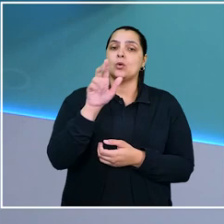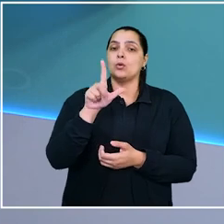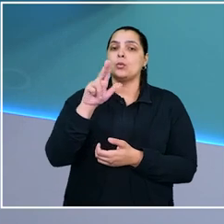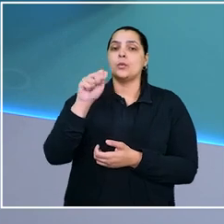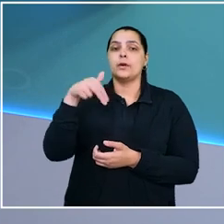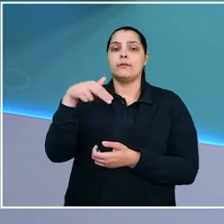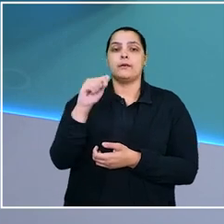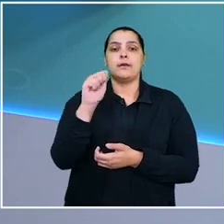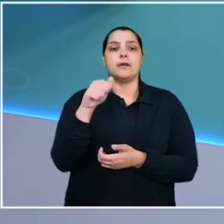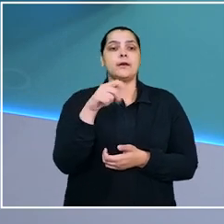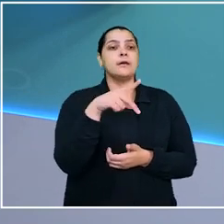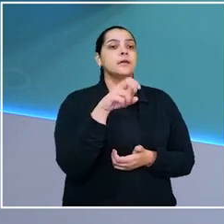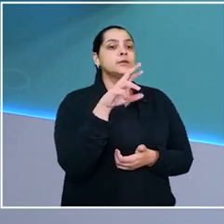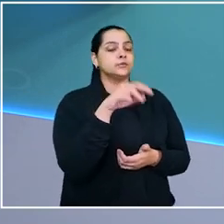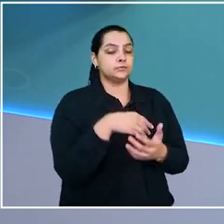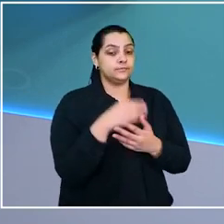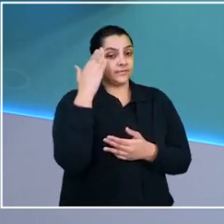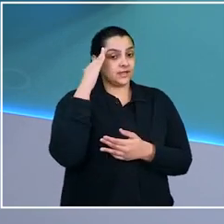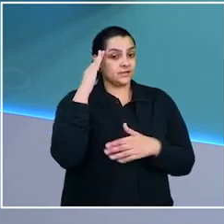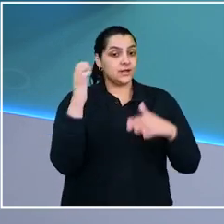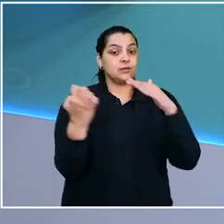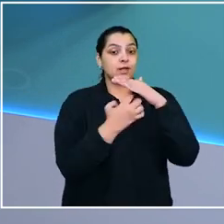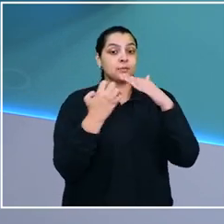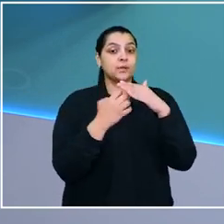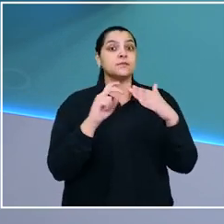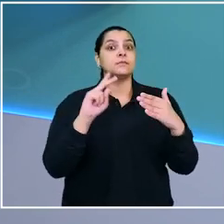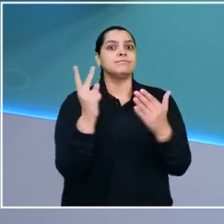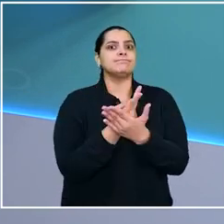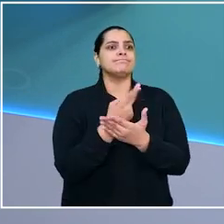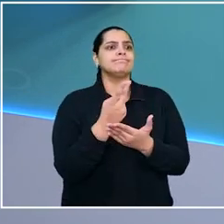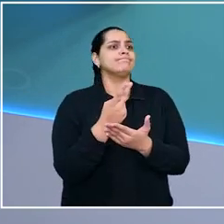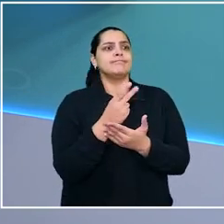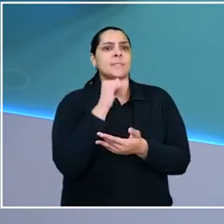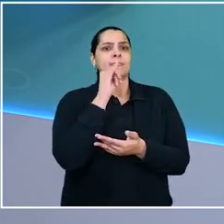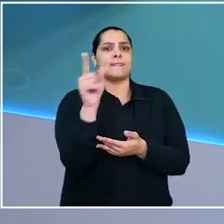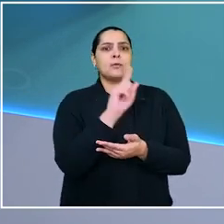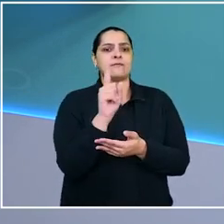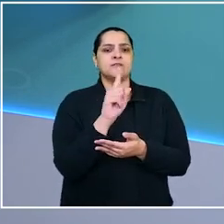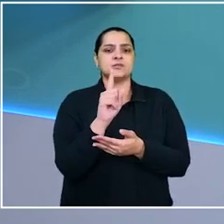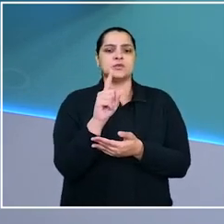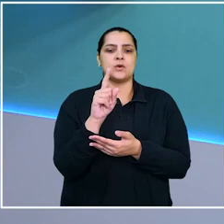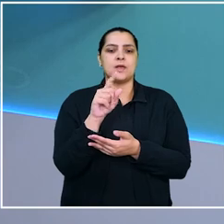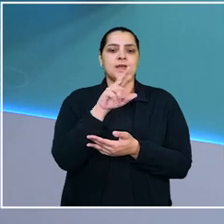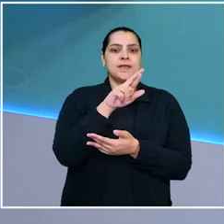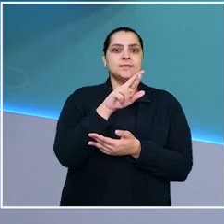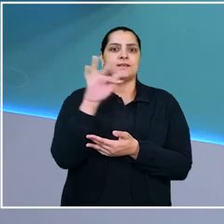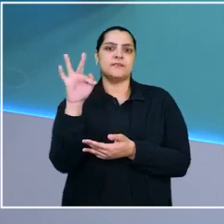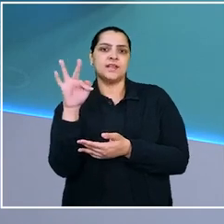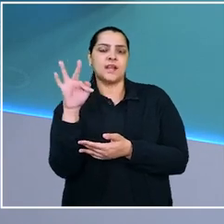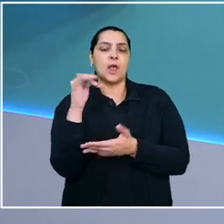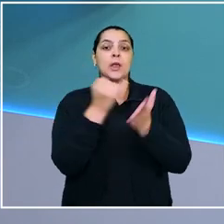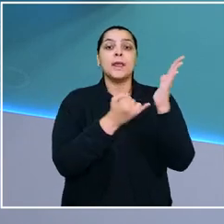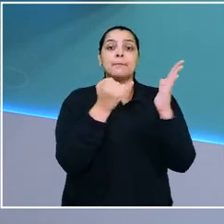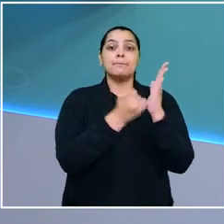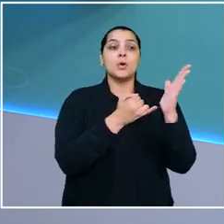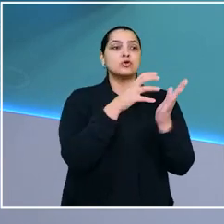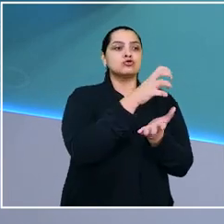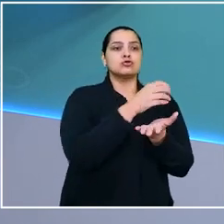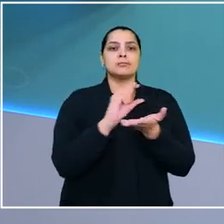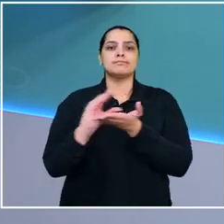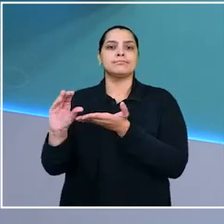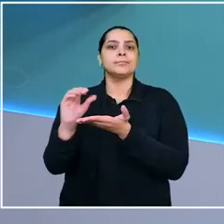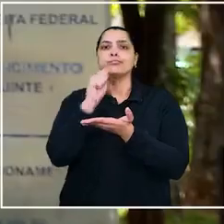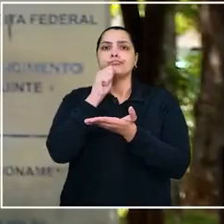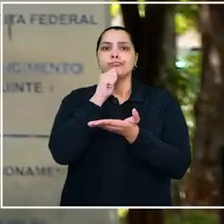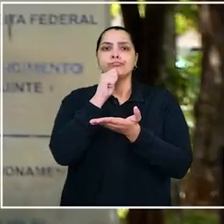Luana. Oi, O colegiado entendeu que a empresa cometeu ato ilícito ao não informar à Receita Federal o imposto retido na